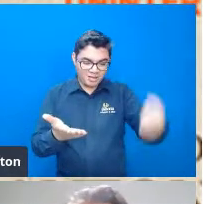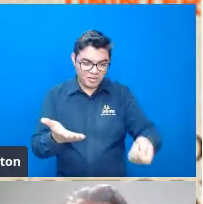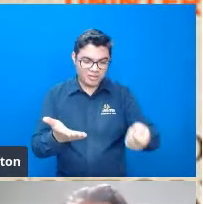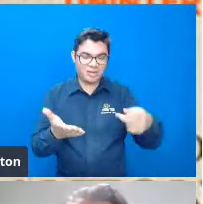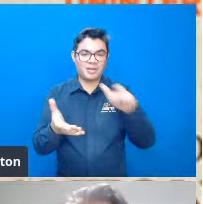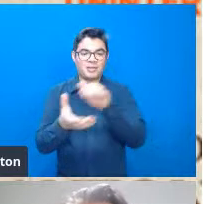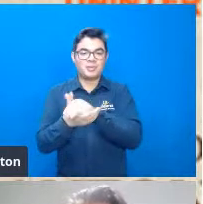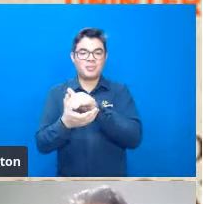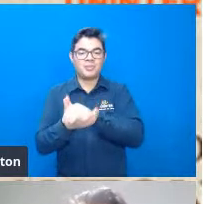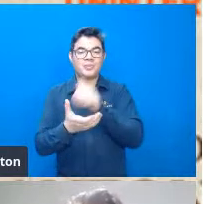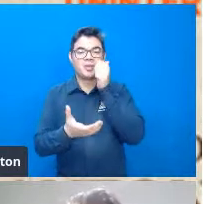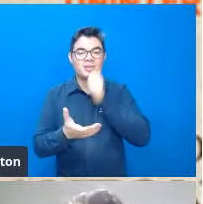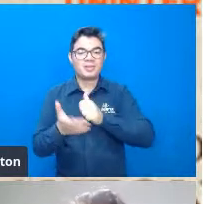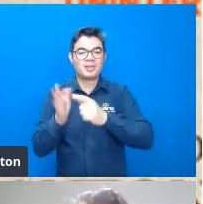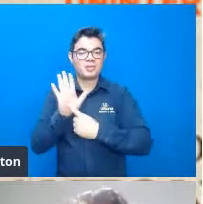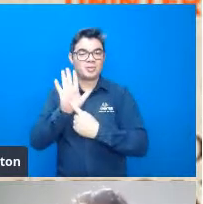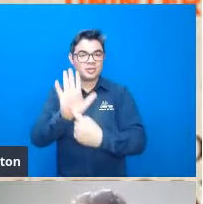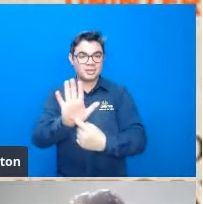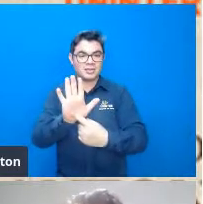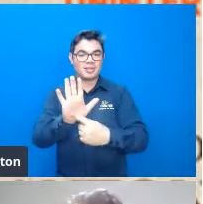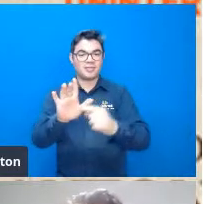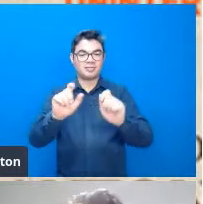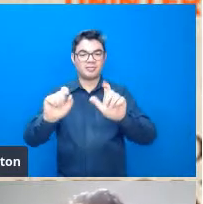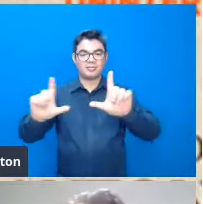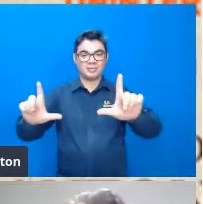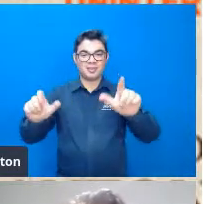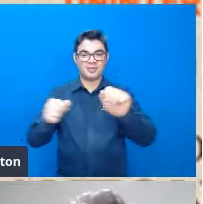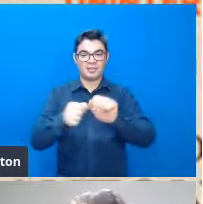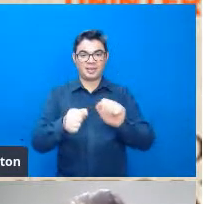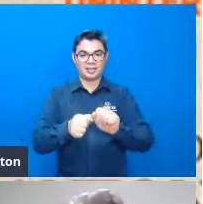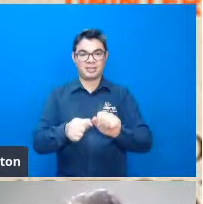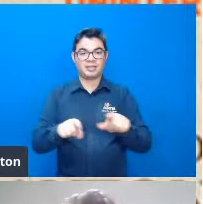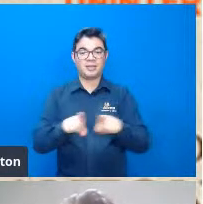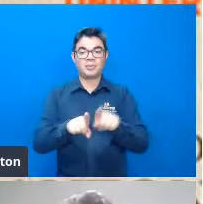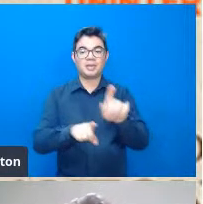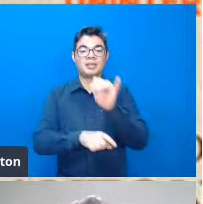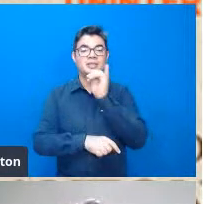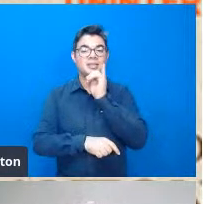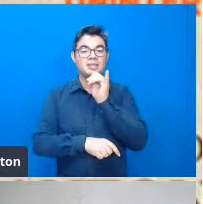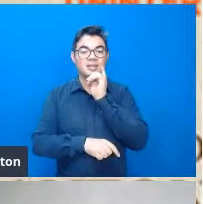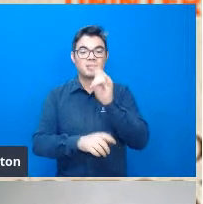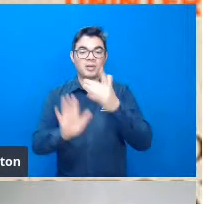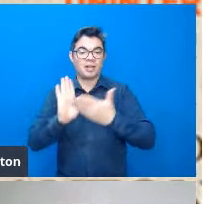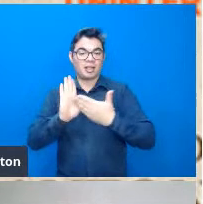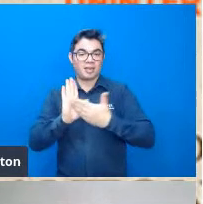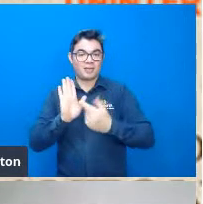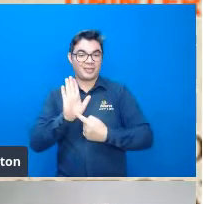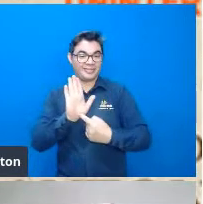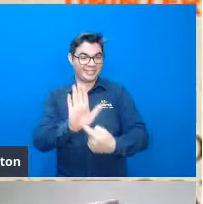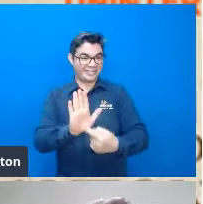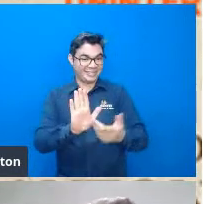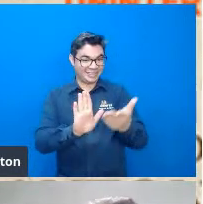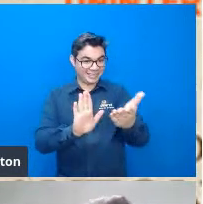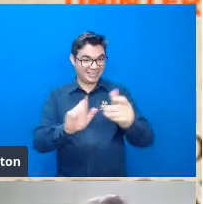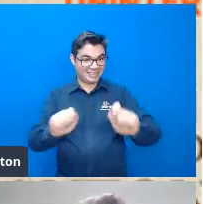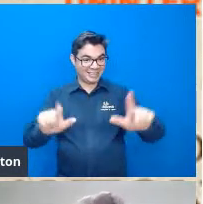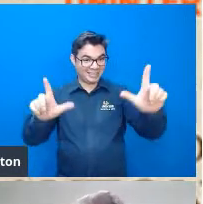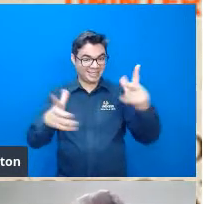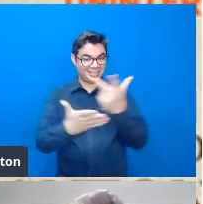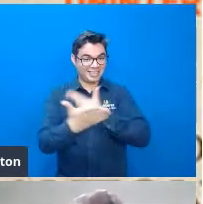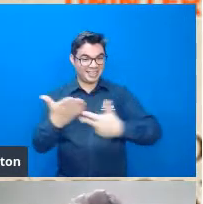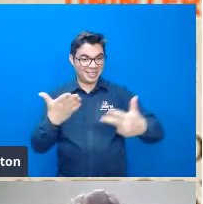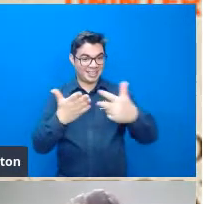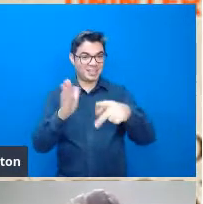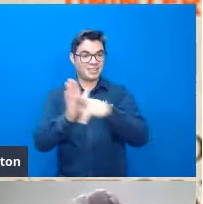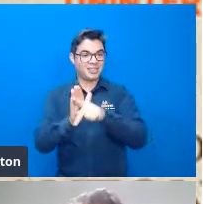com as obras dela o próximo se passar vai ter alguns exemplos ali do livro que ele publicou se digitar ali